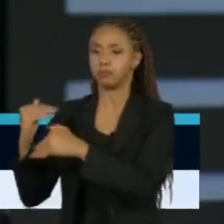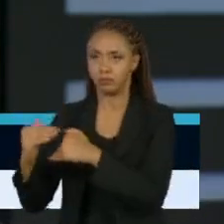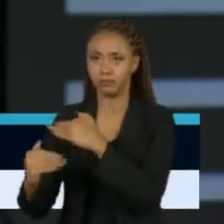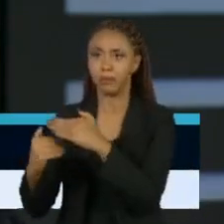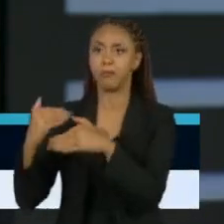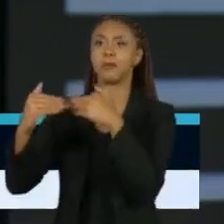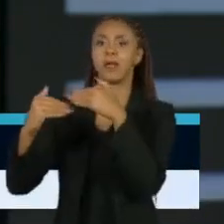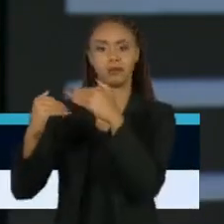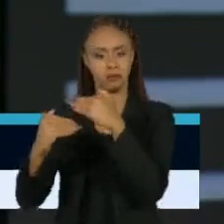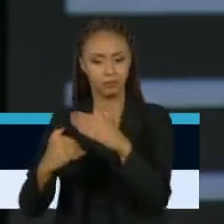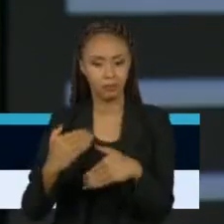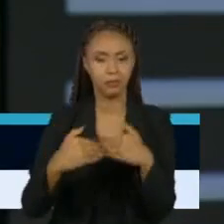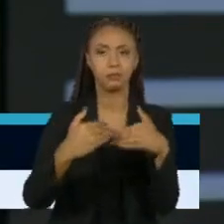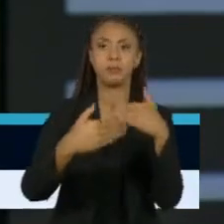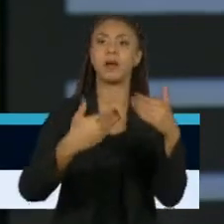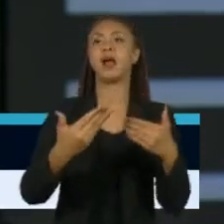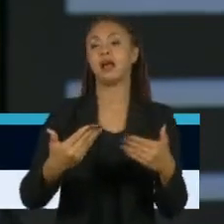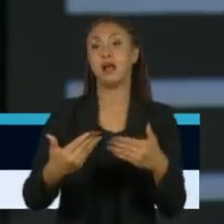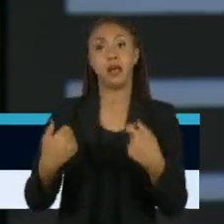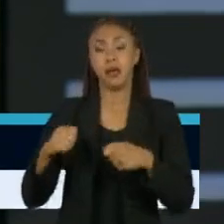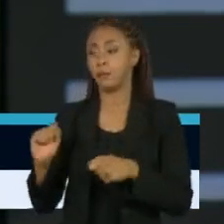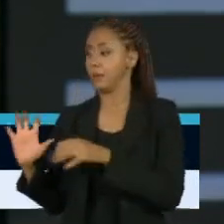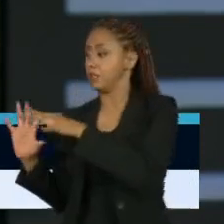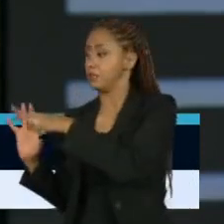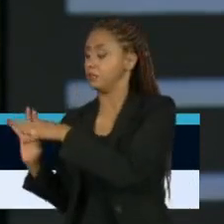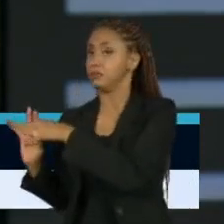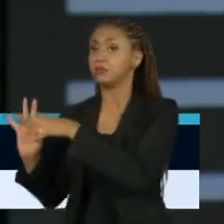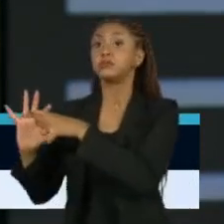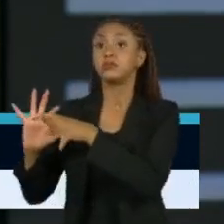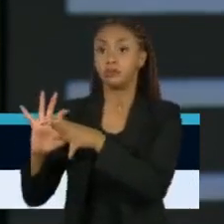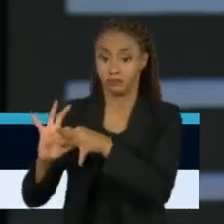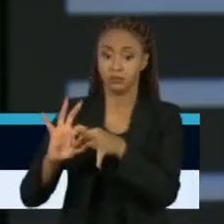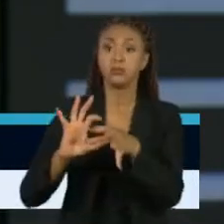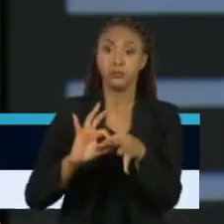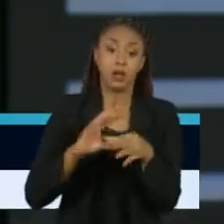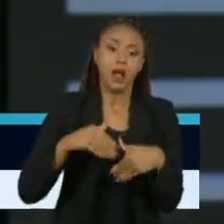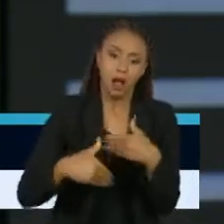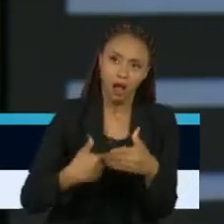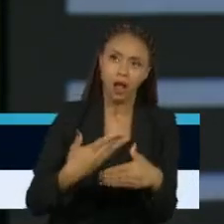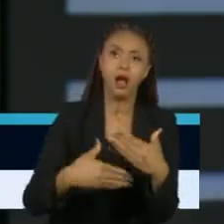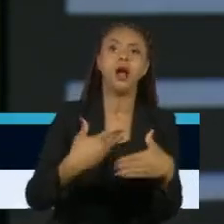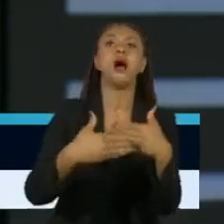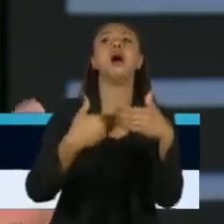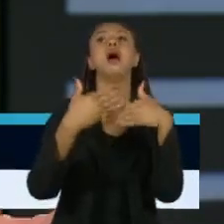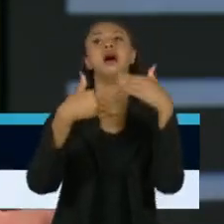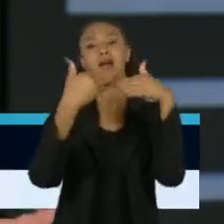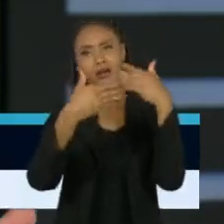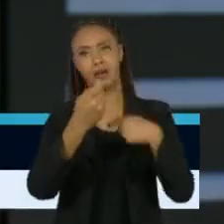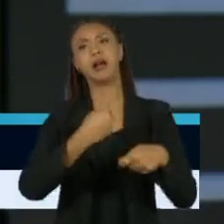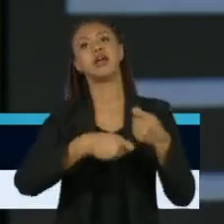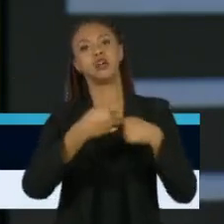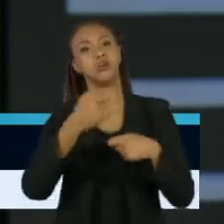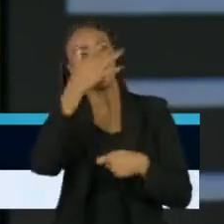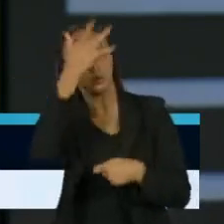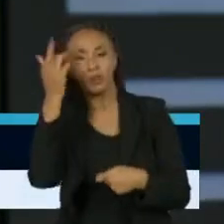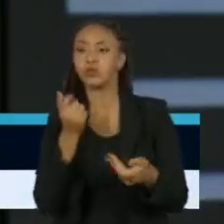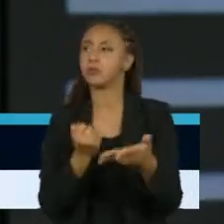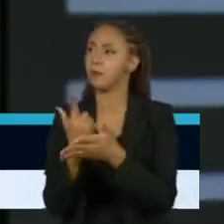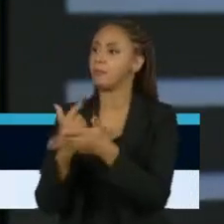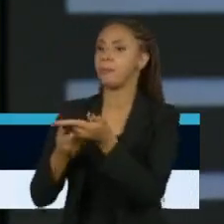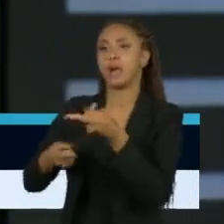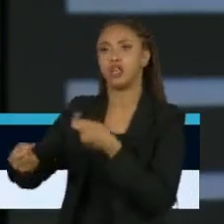voltar a funcionar, as linhas de fabricação, de montagem precisam andar para que se tenha produtos, a economia rode e as pessoas consumam e